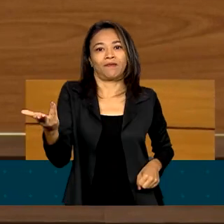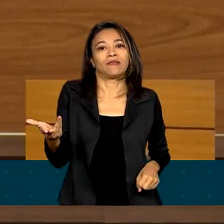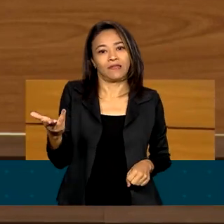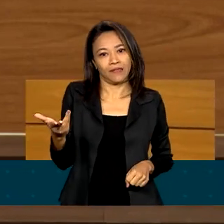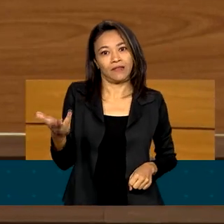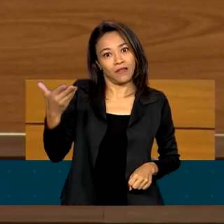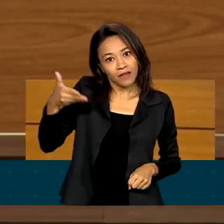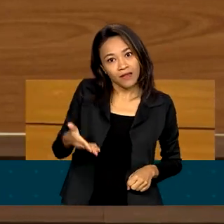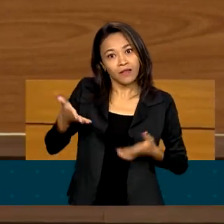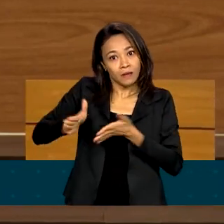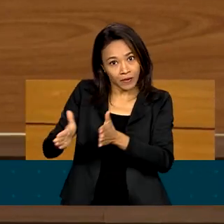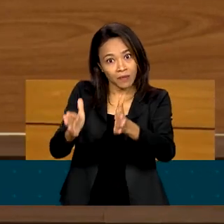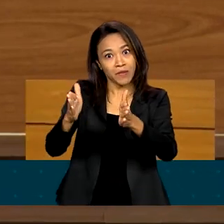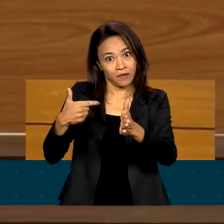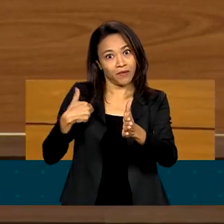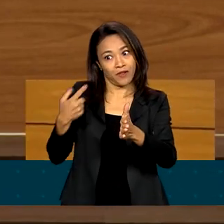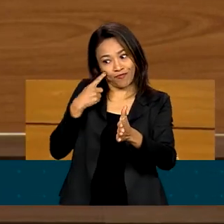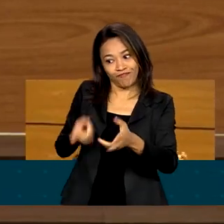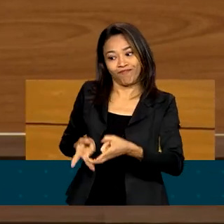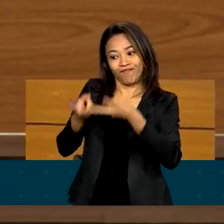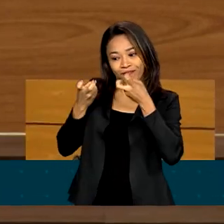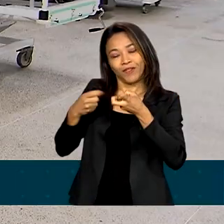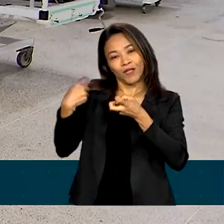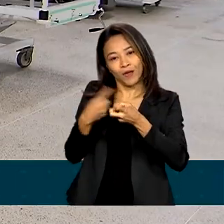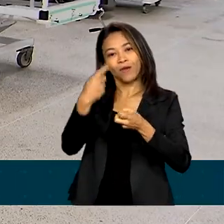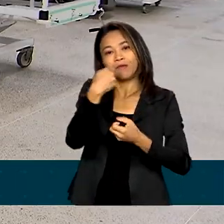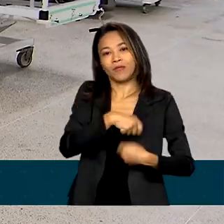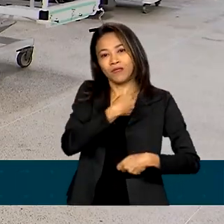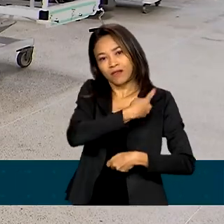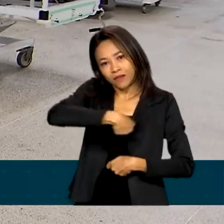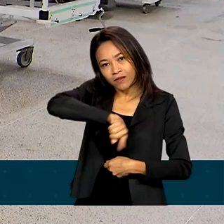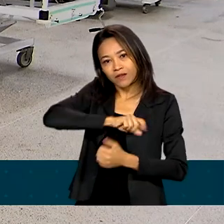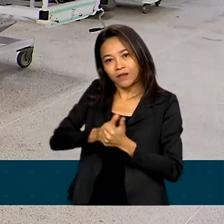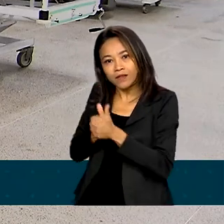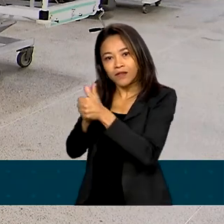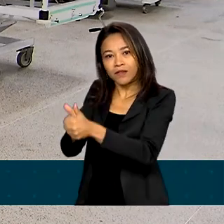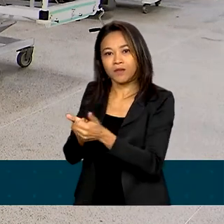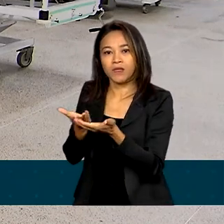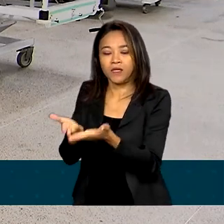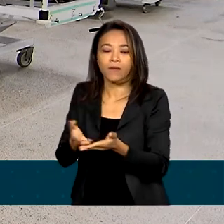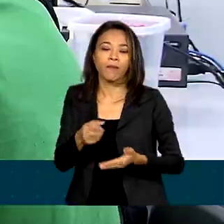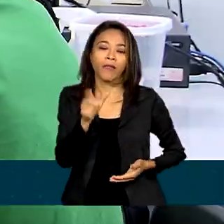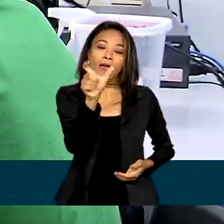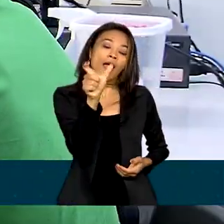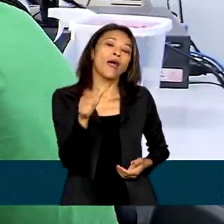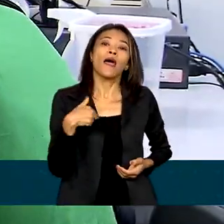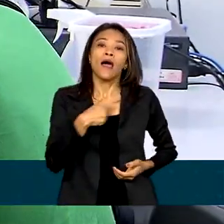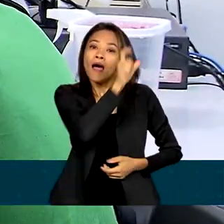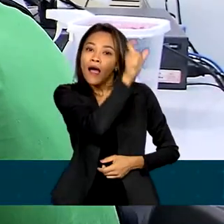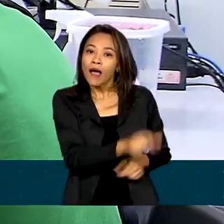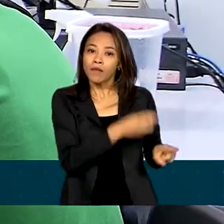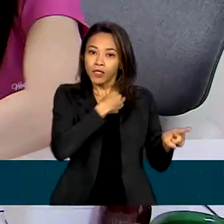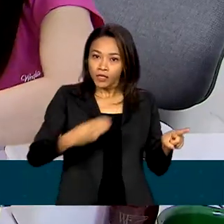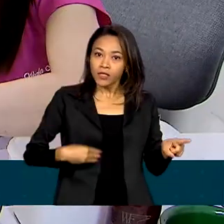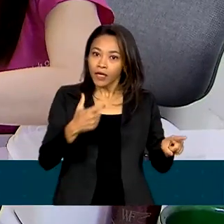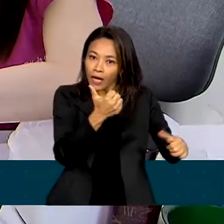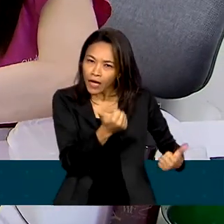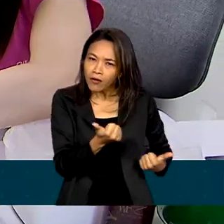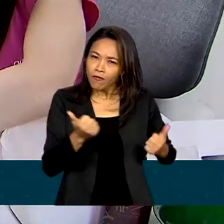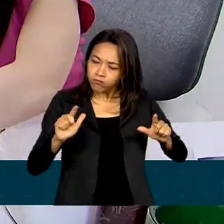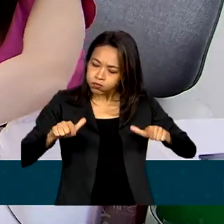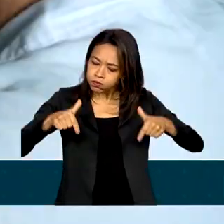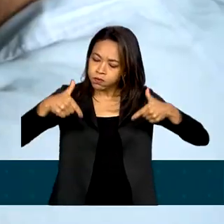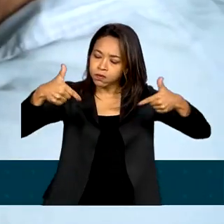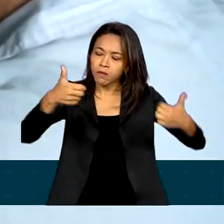caminho que eu vejo que devemos seguir. Nízia Trindade quer fortalecer o SUS por considerá-lo um exemplo de